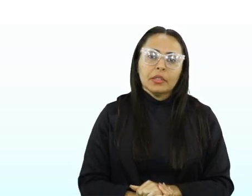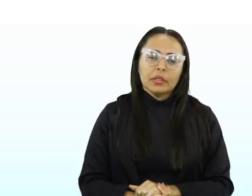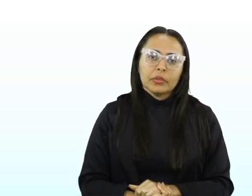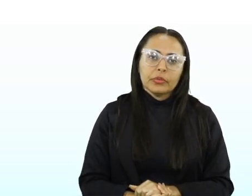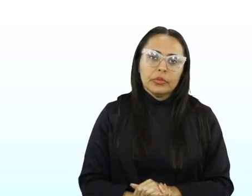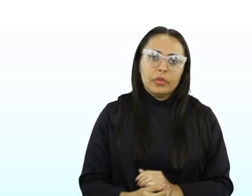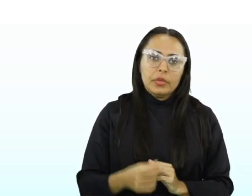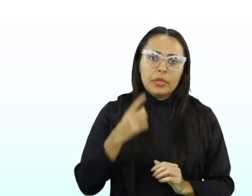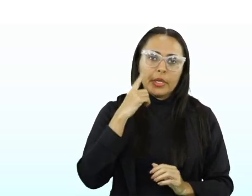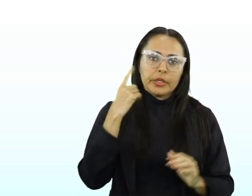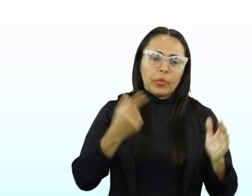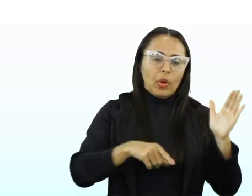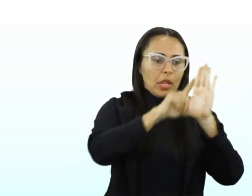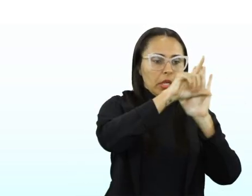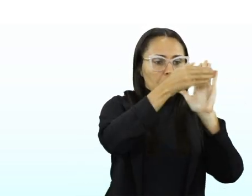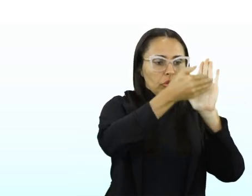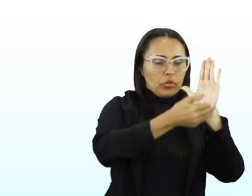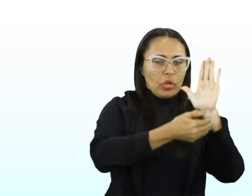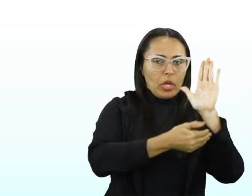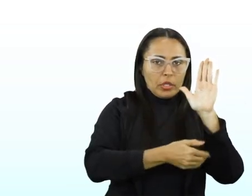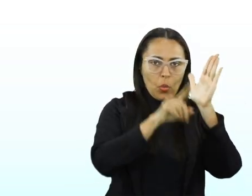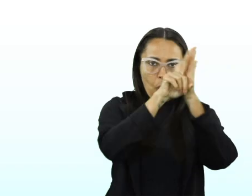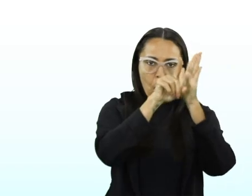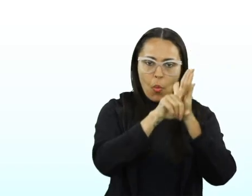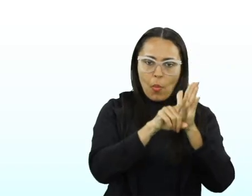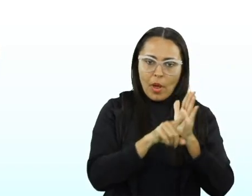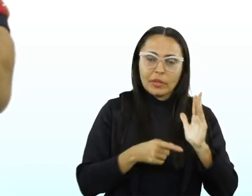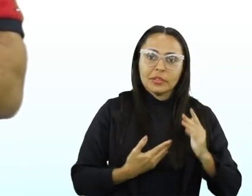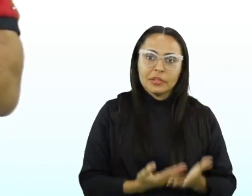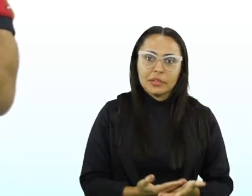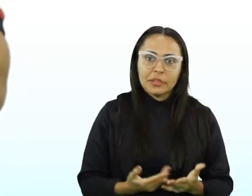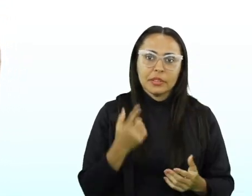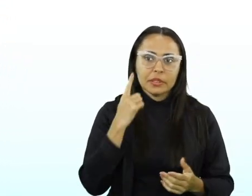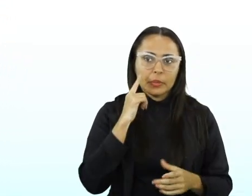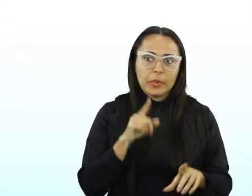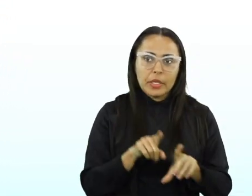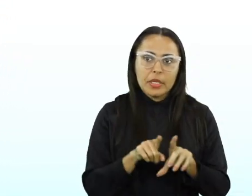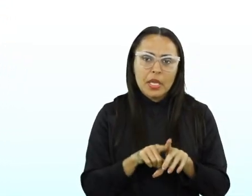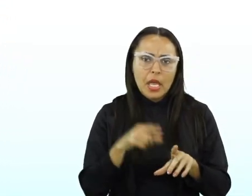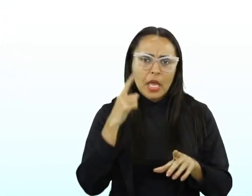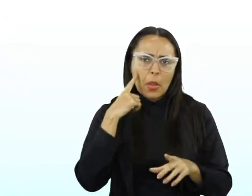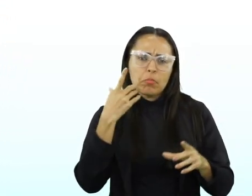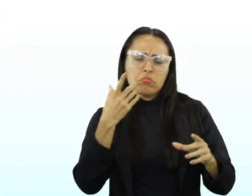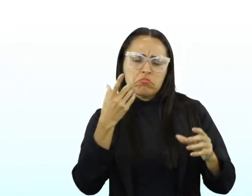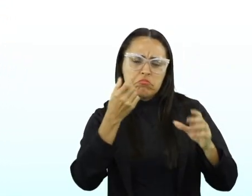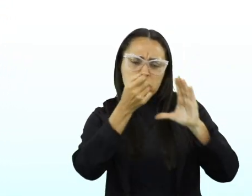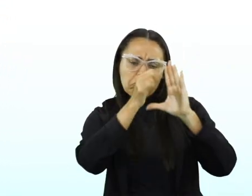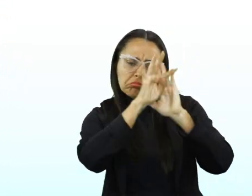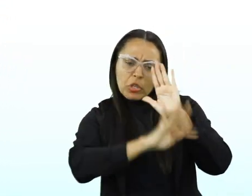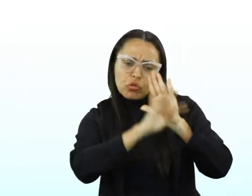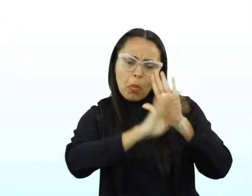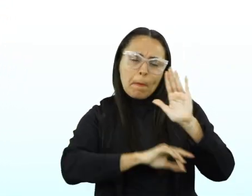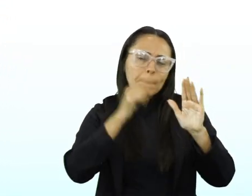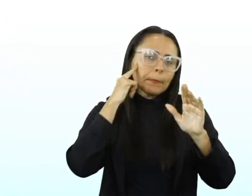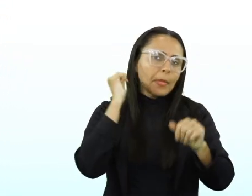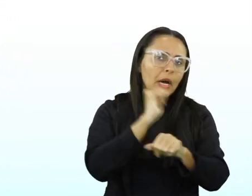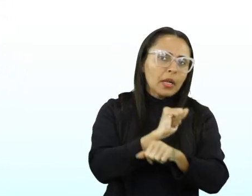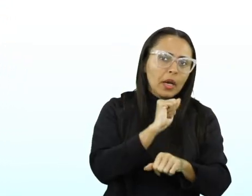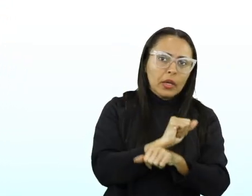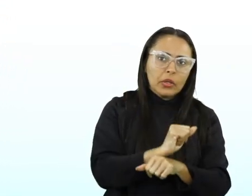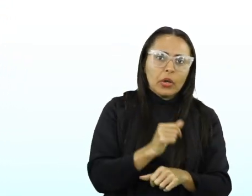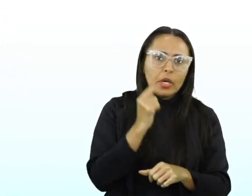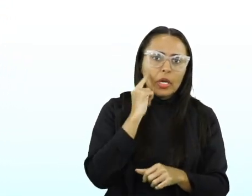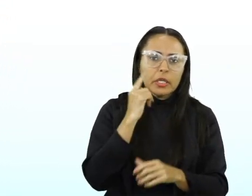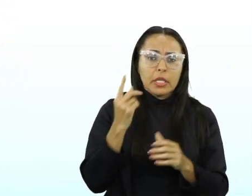Lista de compras. Então, veja, o texto descritivo, ele é um texto parado. Ele preza muito a